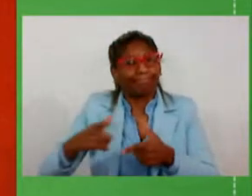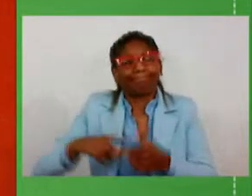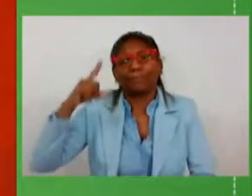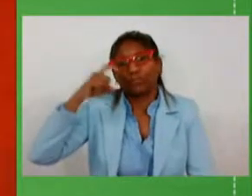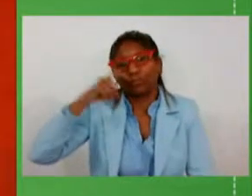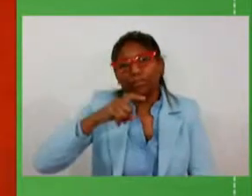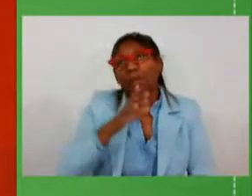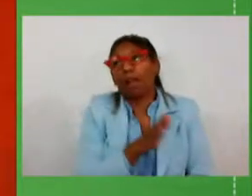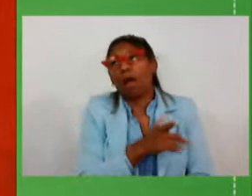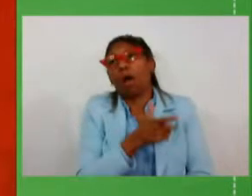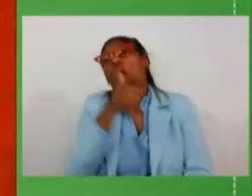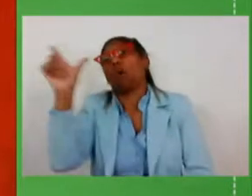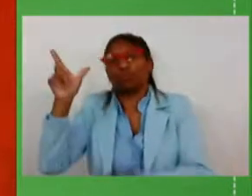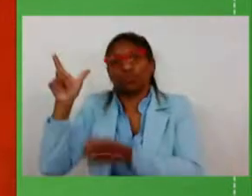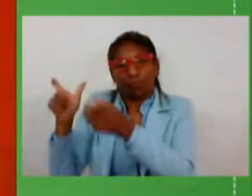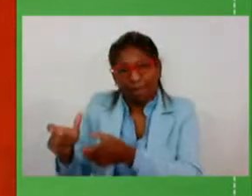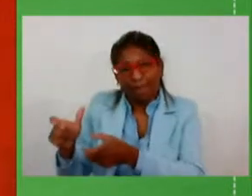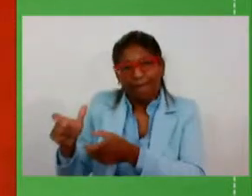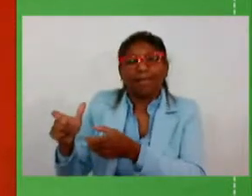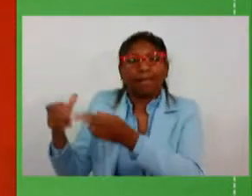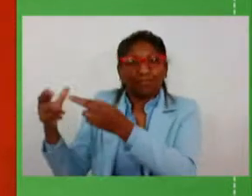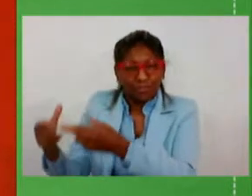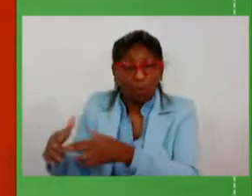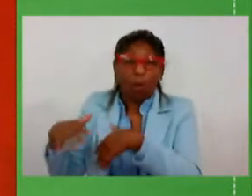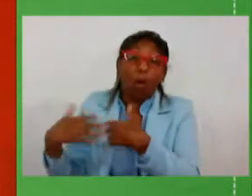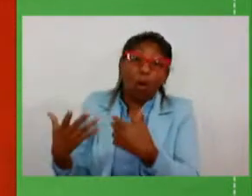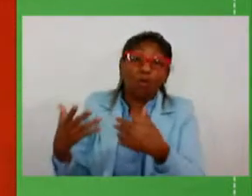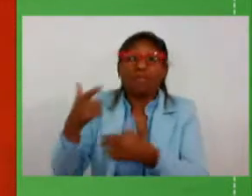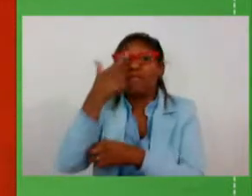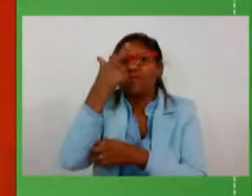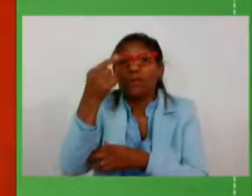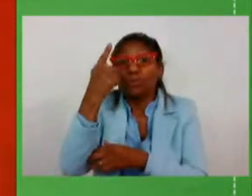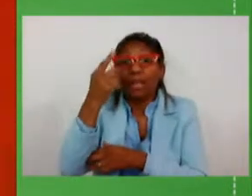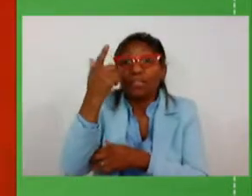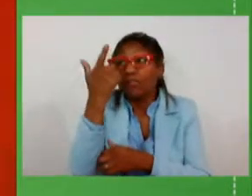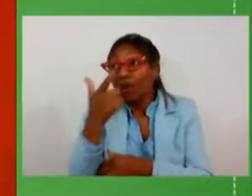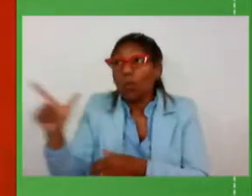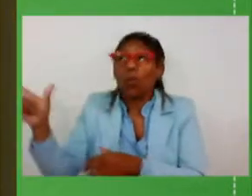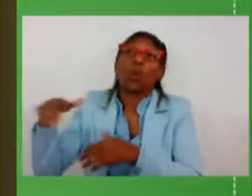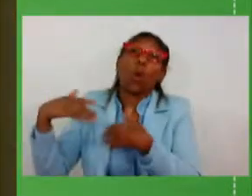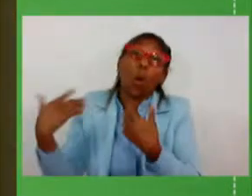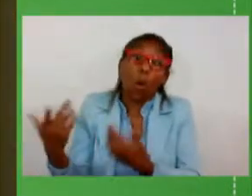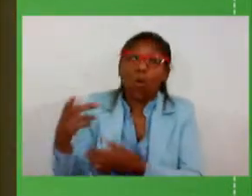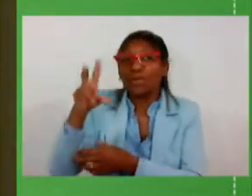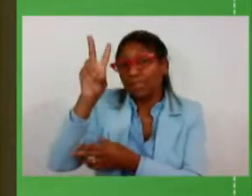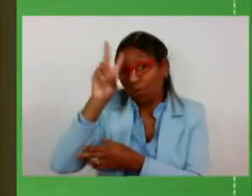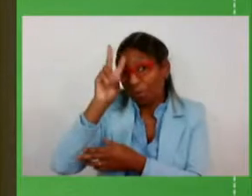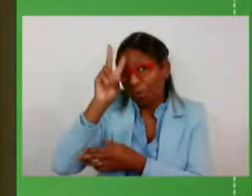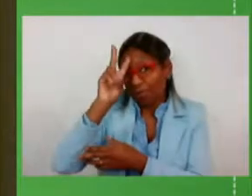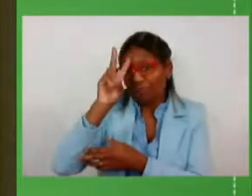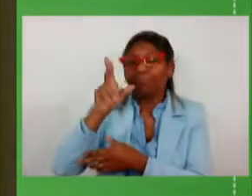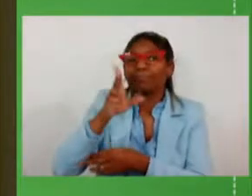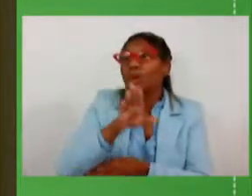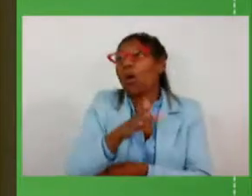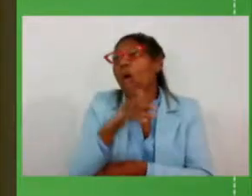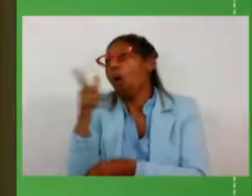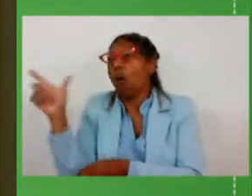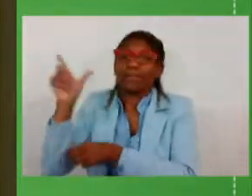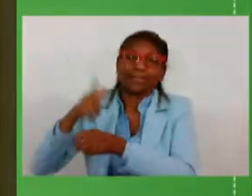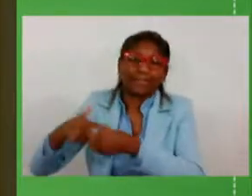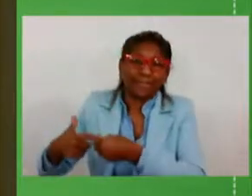universidade ou mesmo a escola de ensino médio está no outro município e a via sem